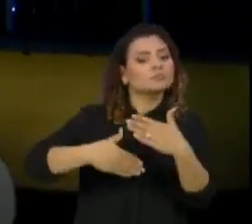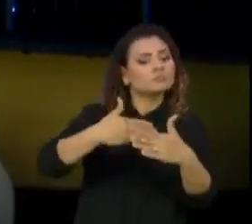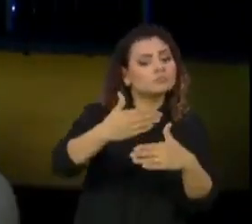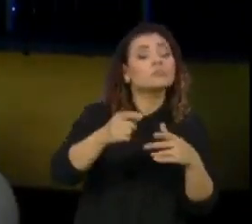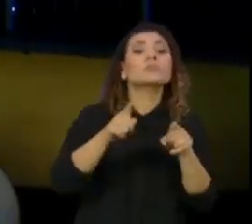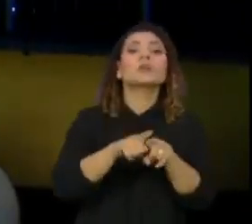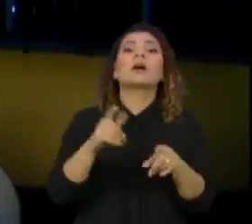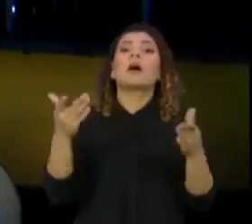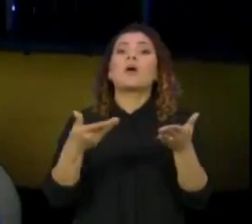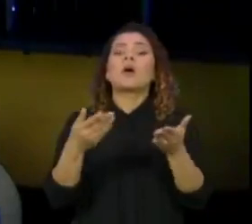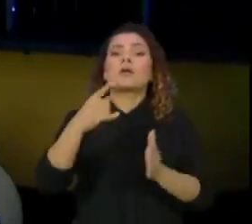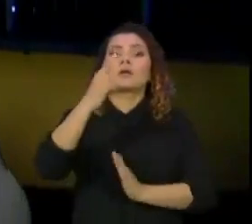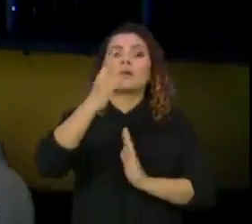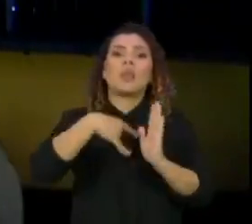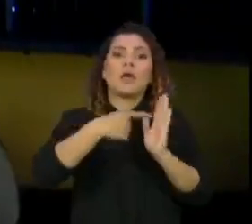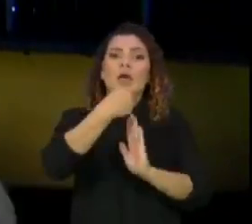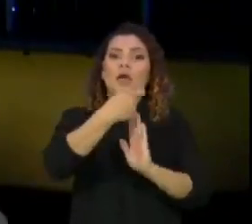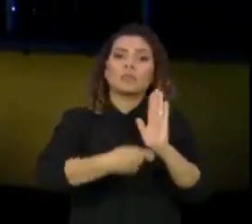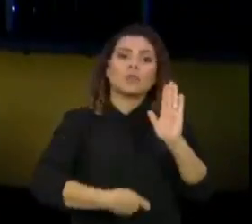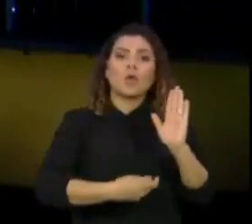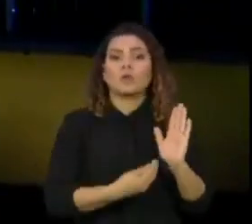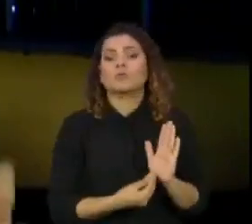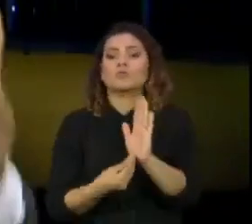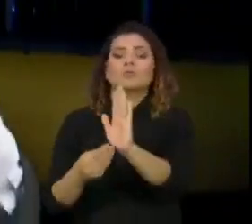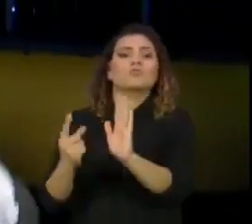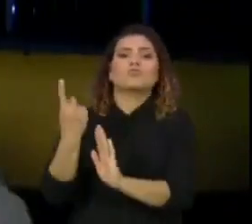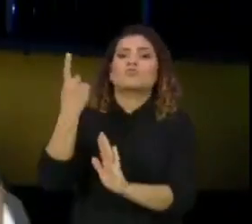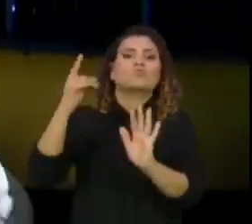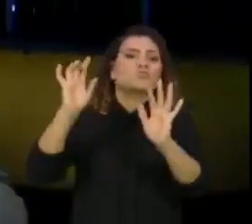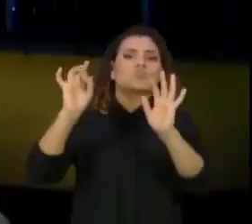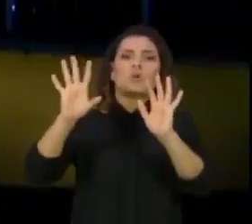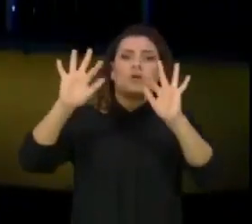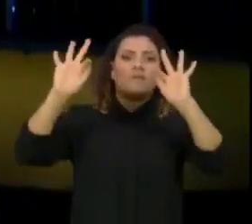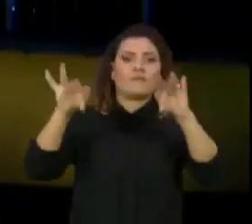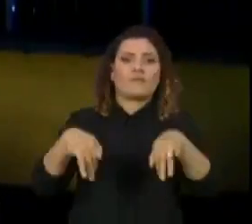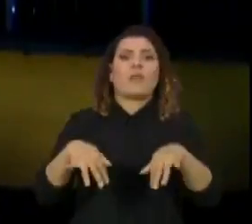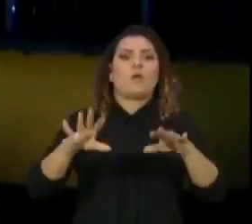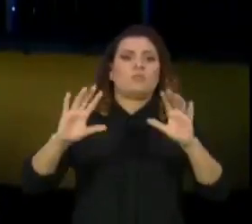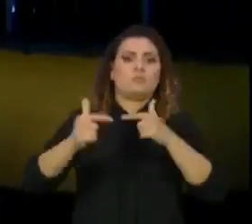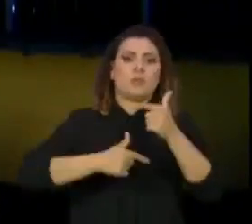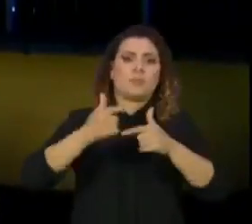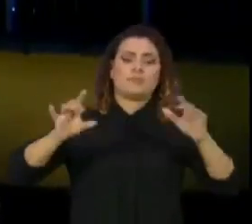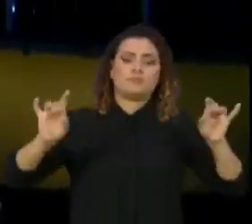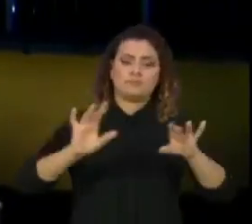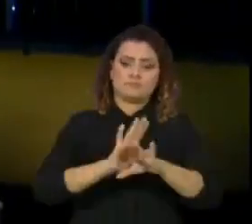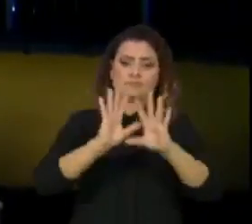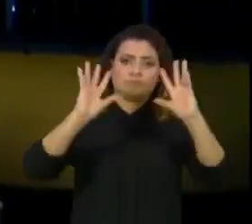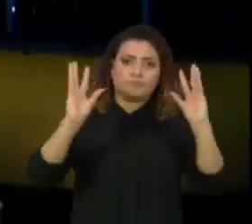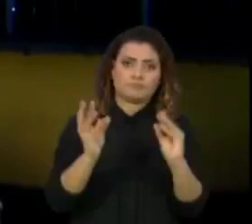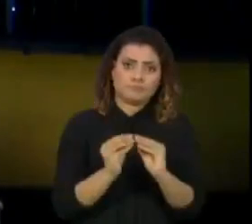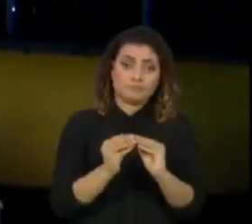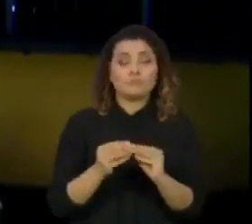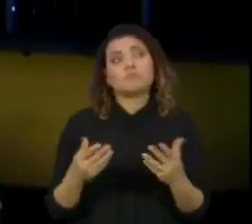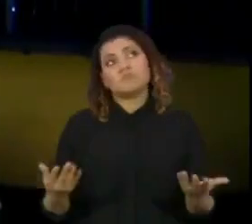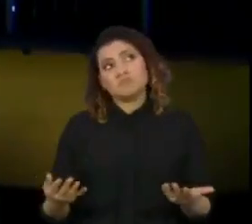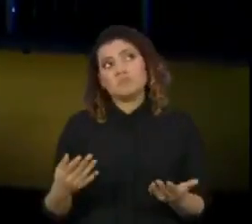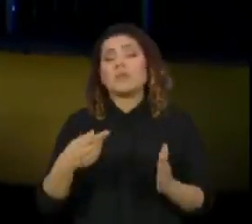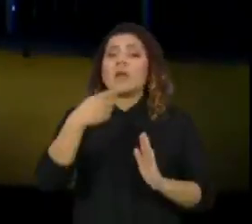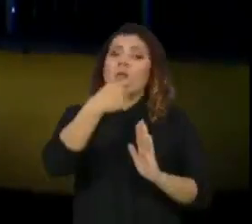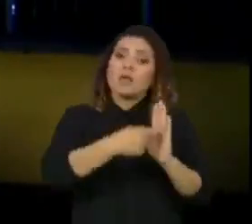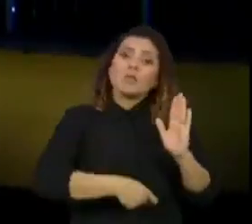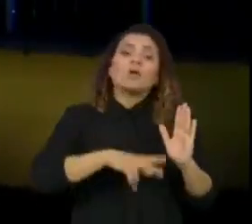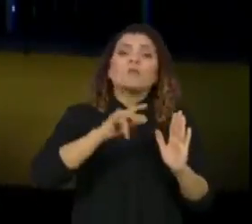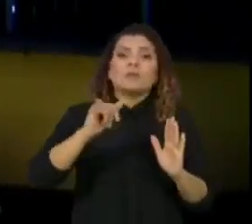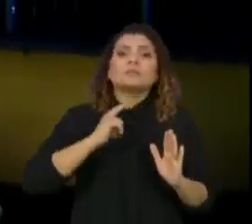para apresentar um relatório só ao final dos nossos trabalhos, que, obviamente, será